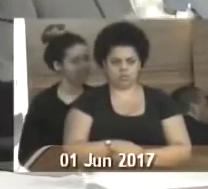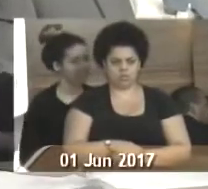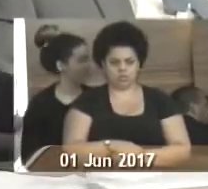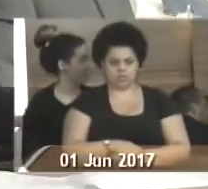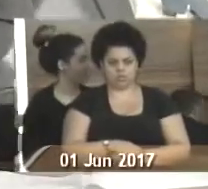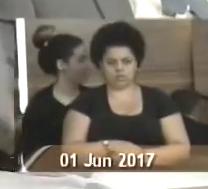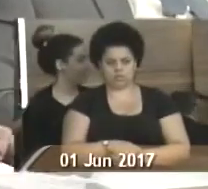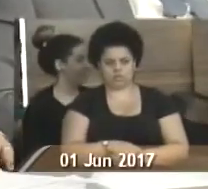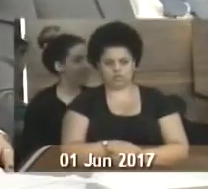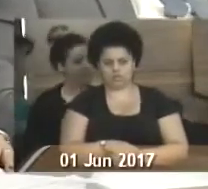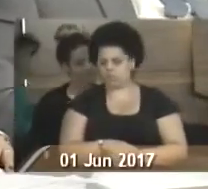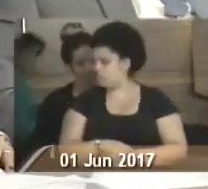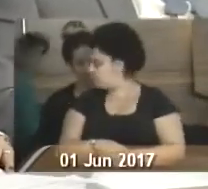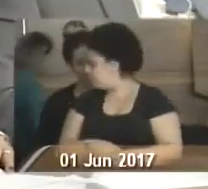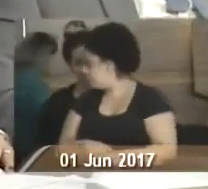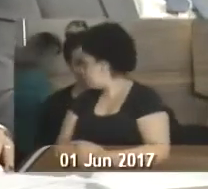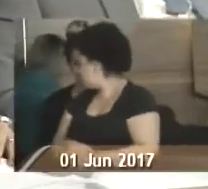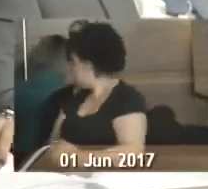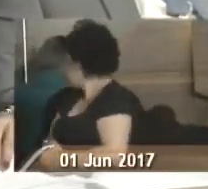Ah,